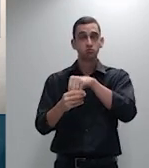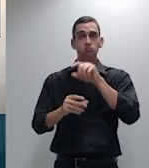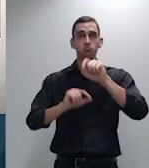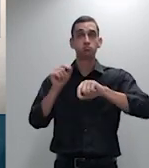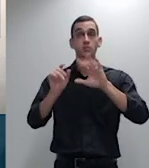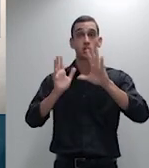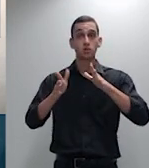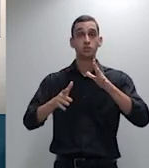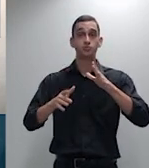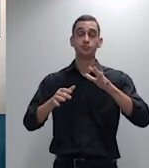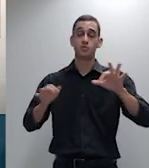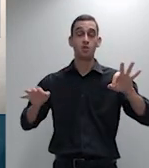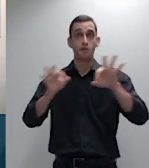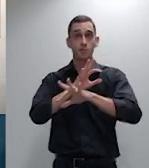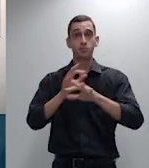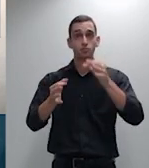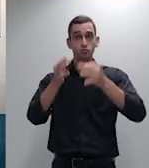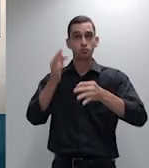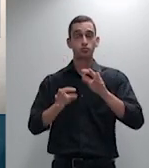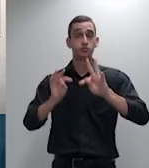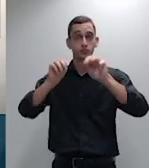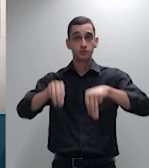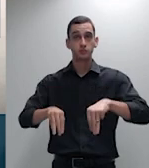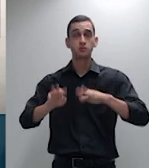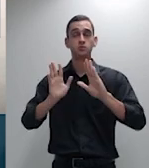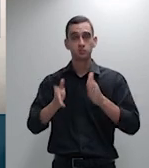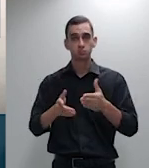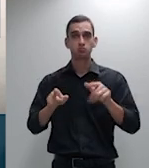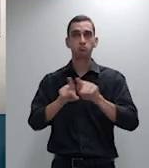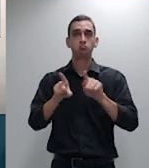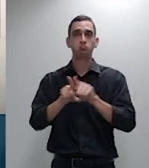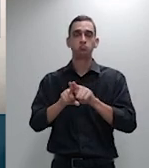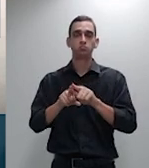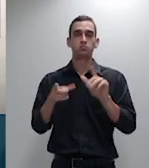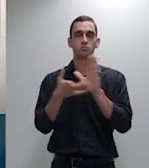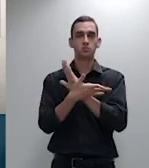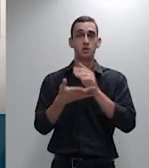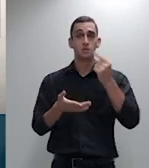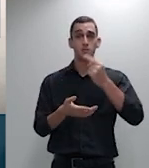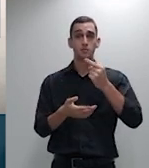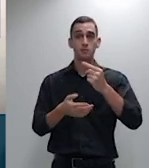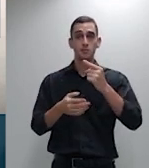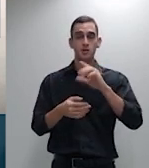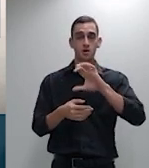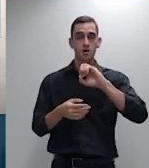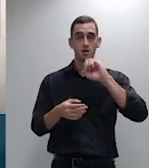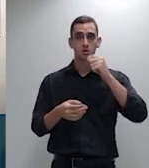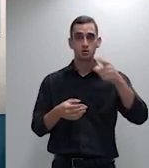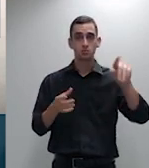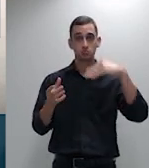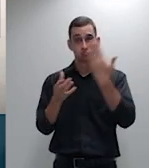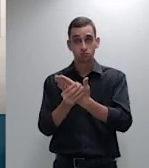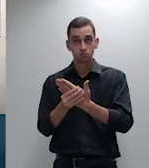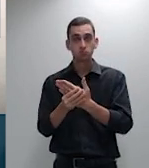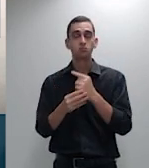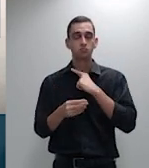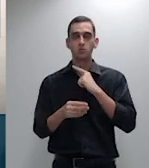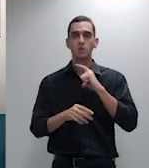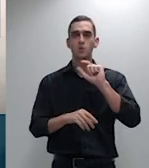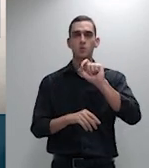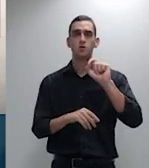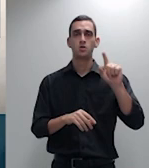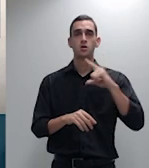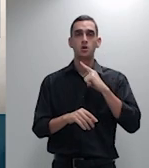constata-se que na primeira ação foi anulada a escritura contendo a sentença transitada em julgado o